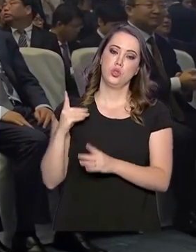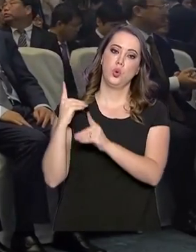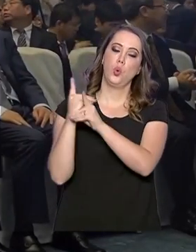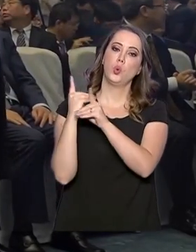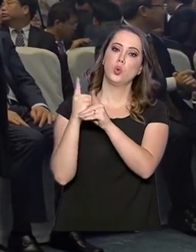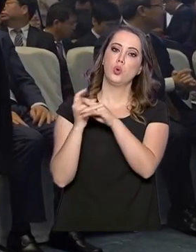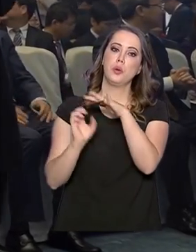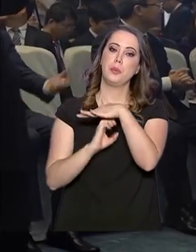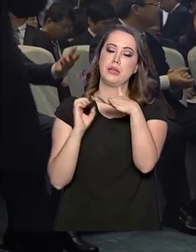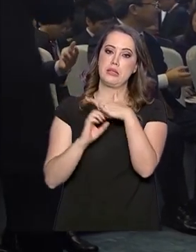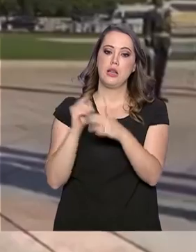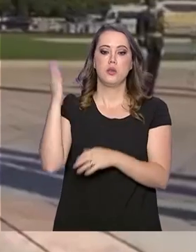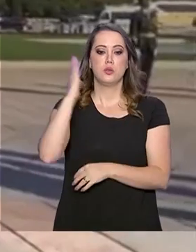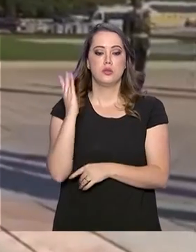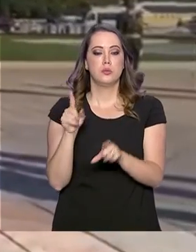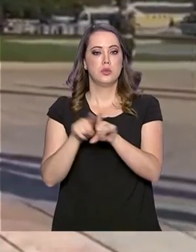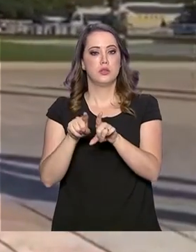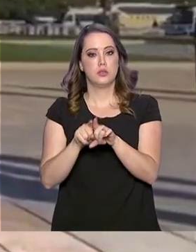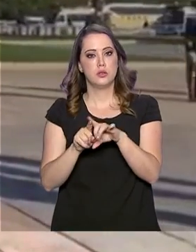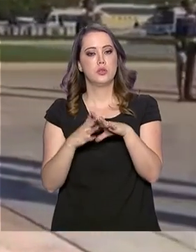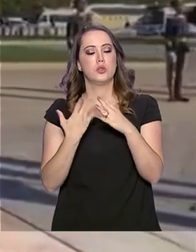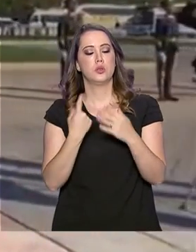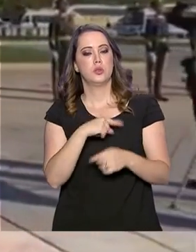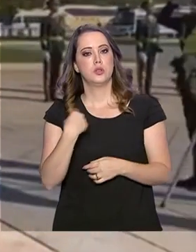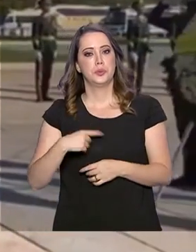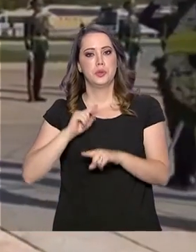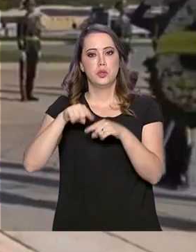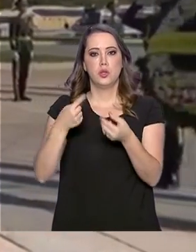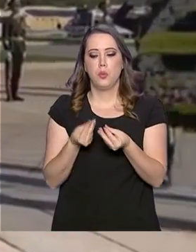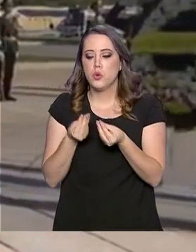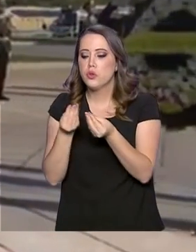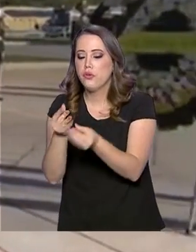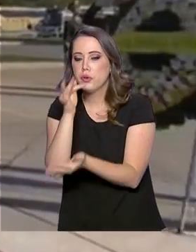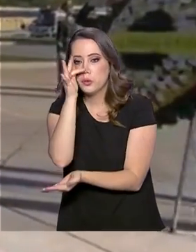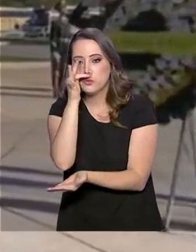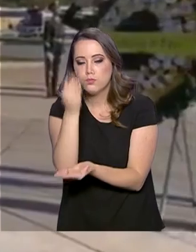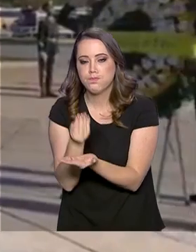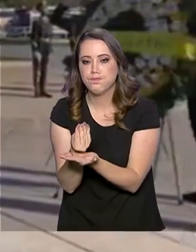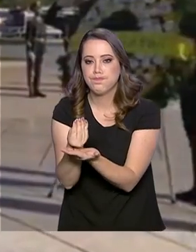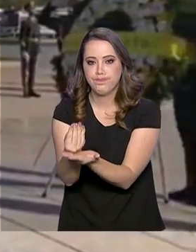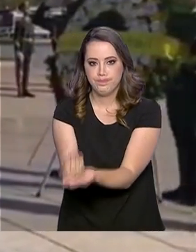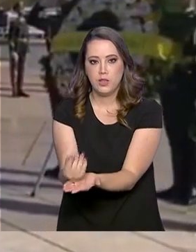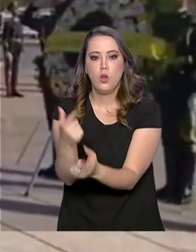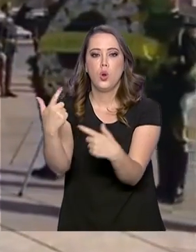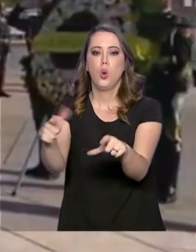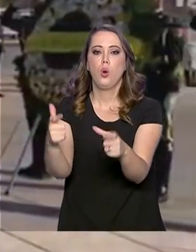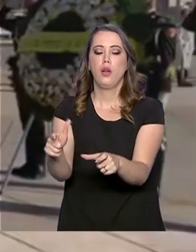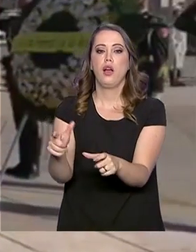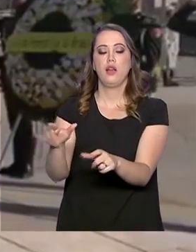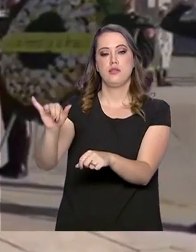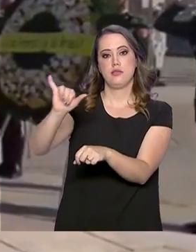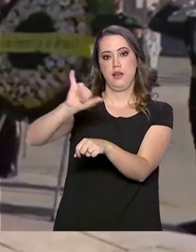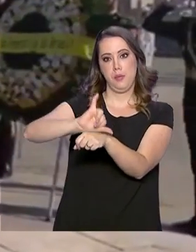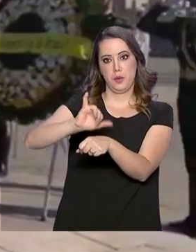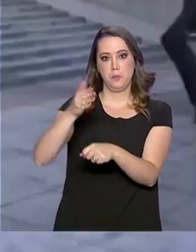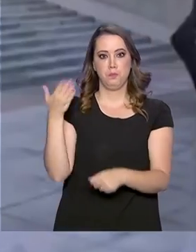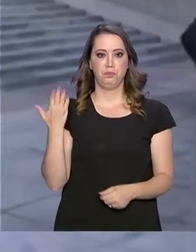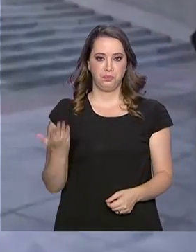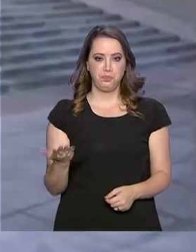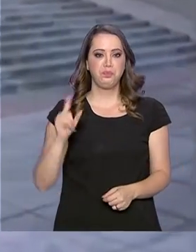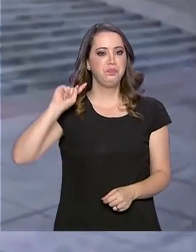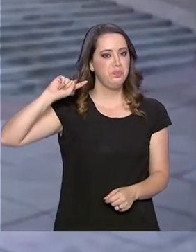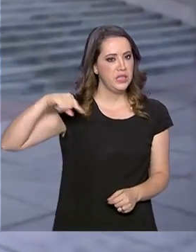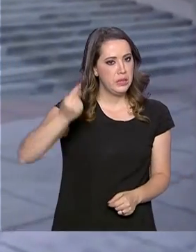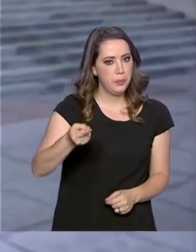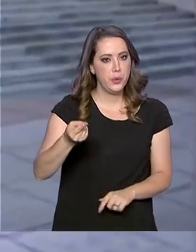brasileiros e chineses. Depois colocou flores no Monumento aos Heróis do Povo, no centro da capital. Em seguida,